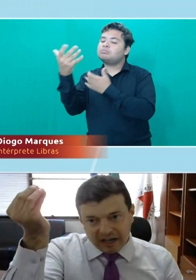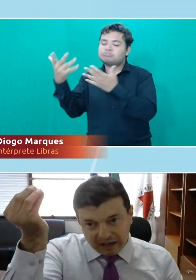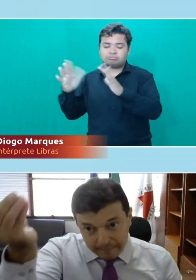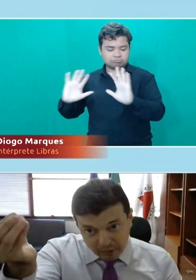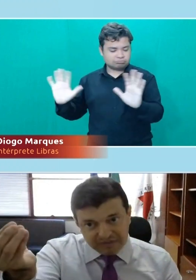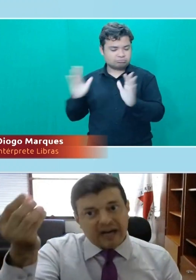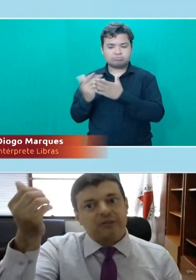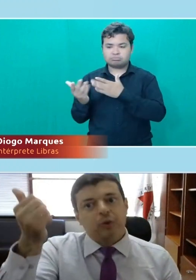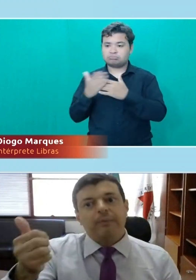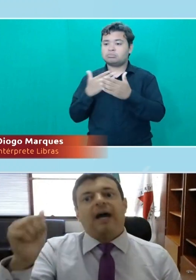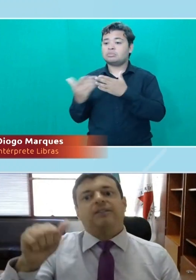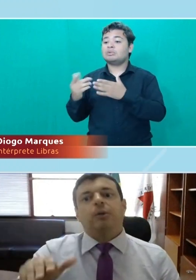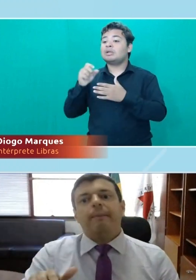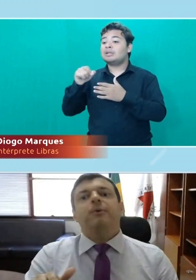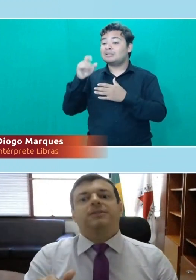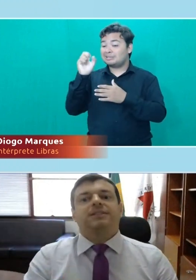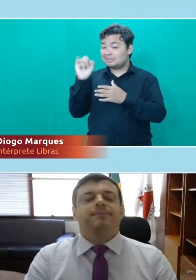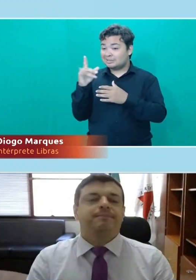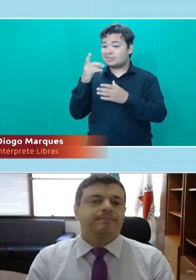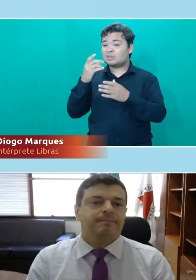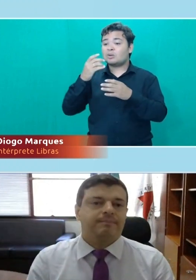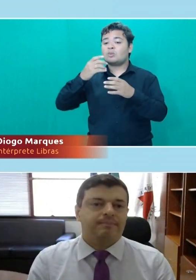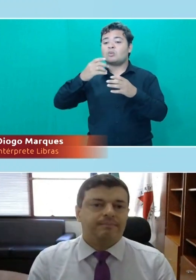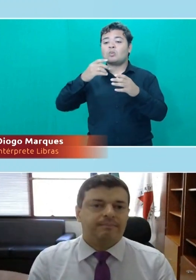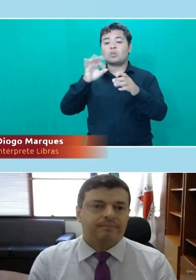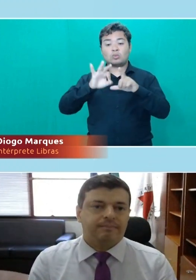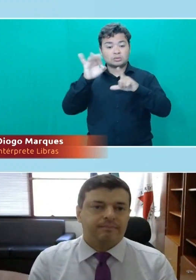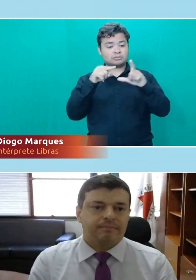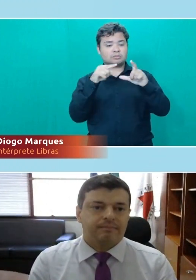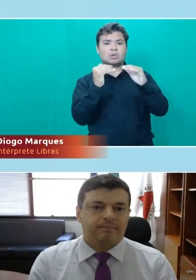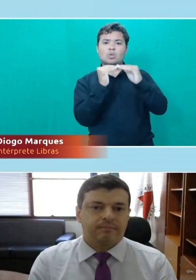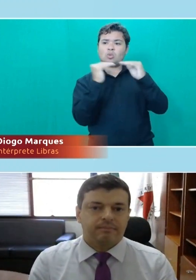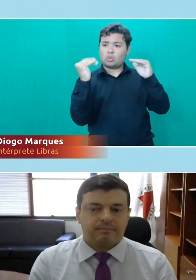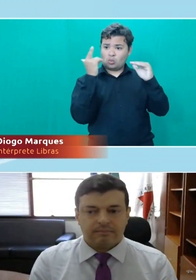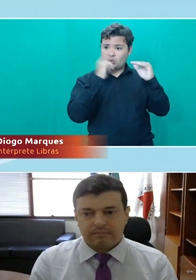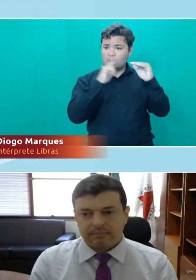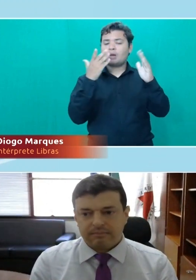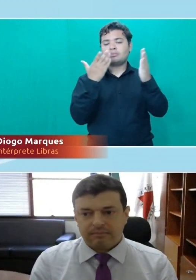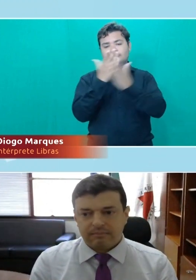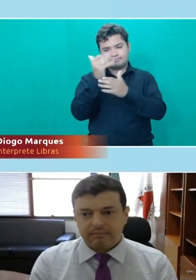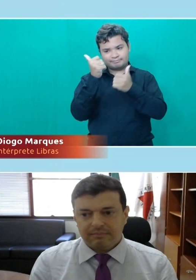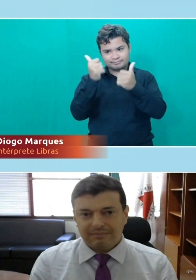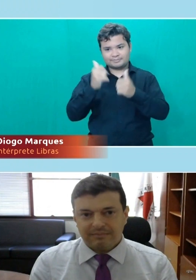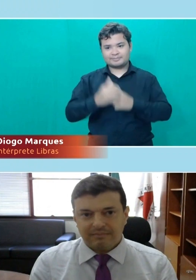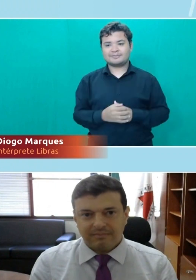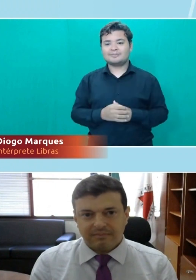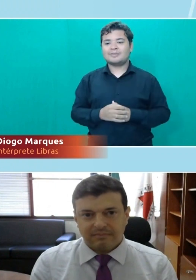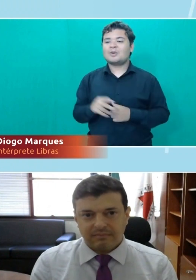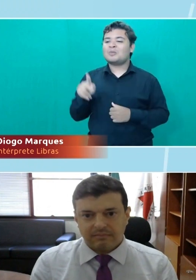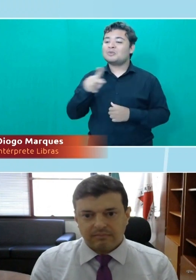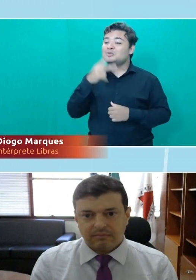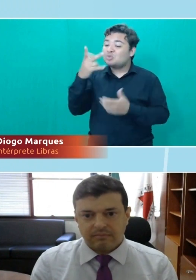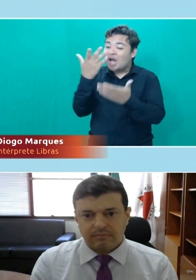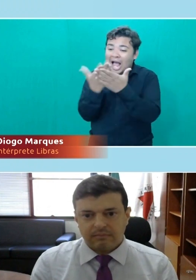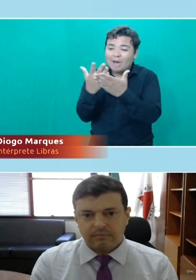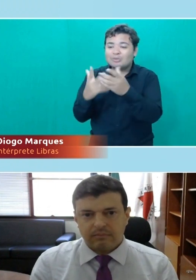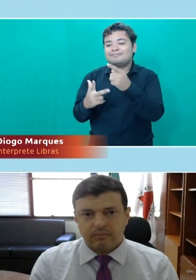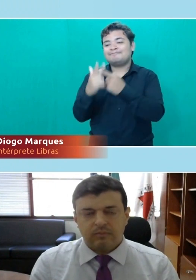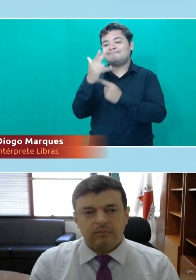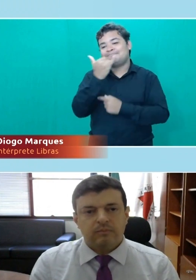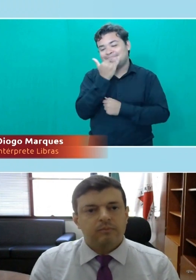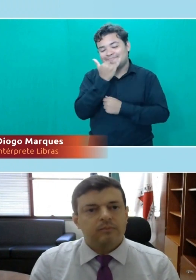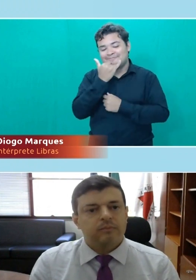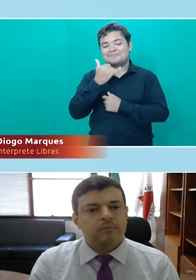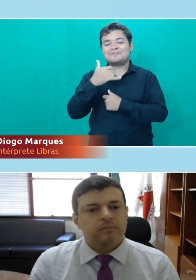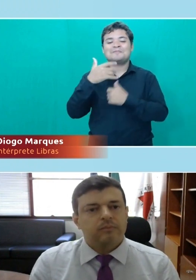aprovado, nomeado e tomar posse. Está certo, professor. Eu vou ter que interromper a sua aula, acho que quem puder